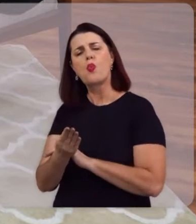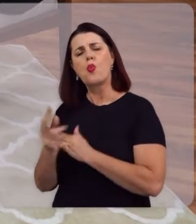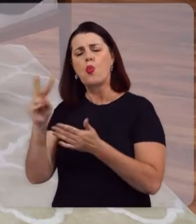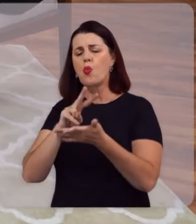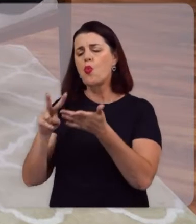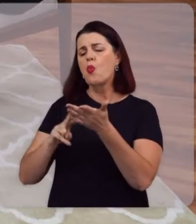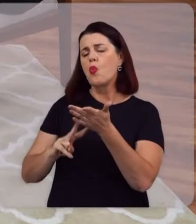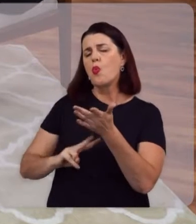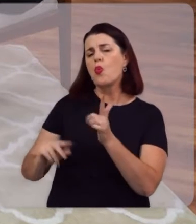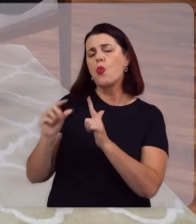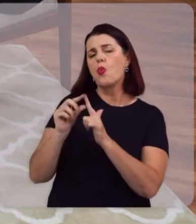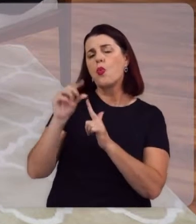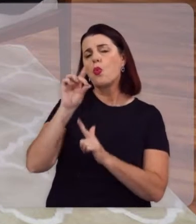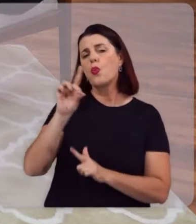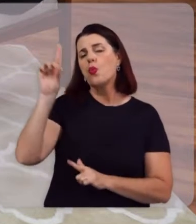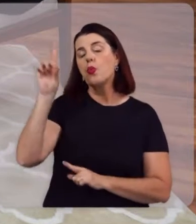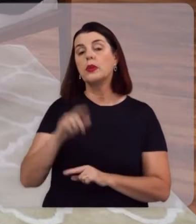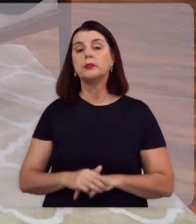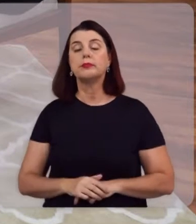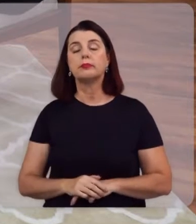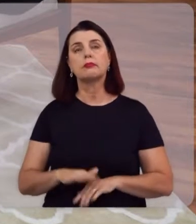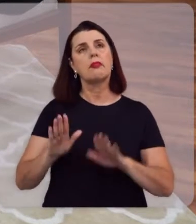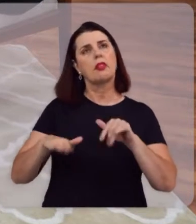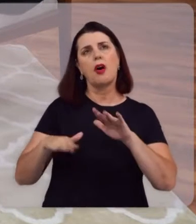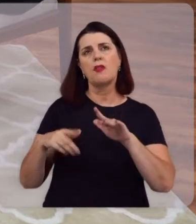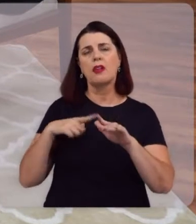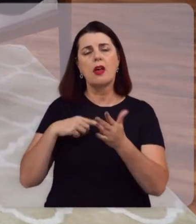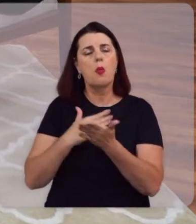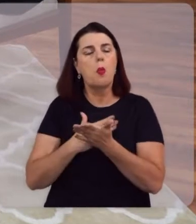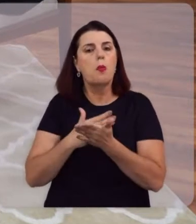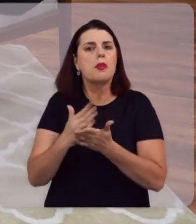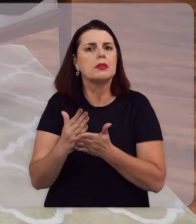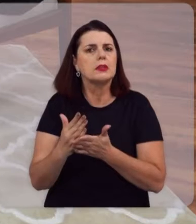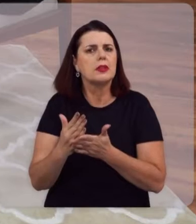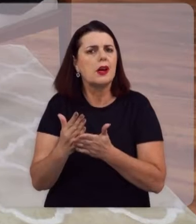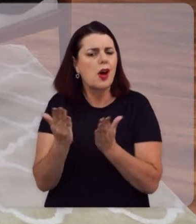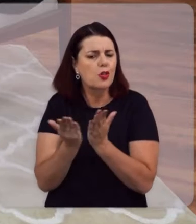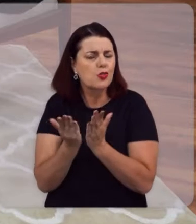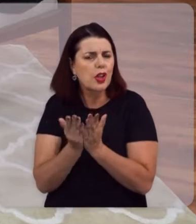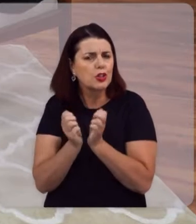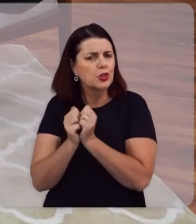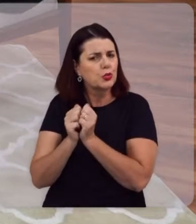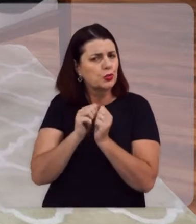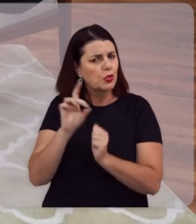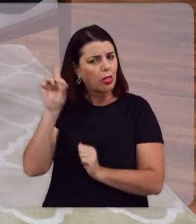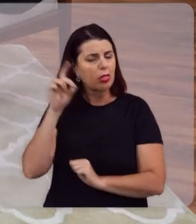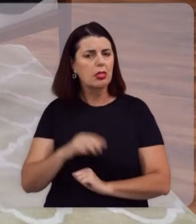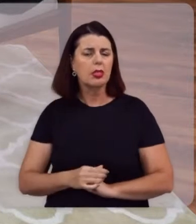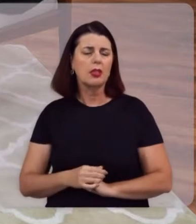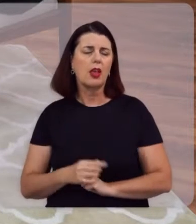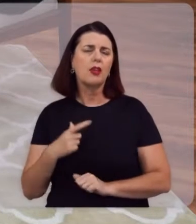de ler as Sagradas Escrituras ou talvez estejam começando uma caminhada ao lado de Deus e fica sempre aquele